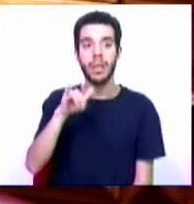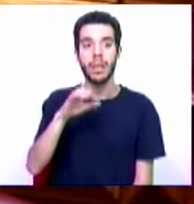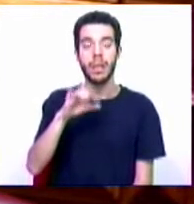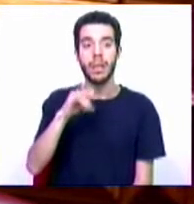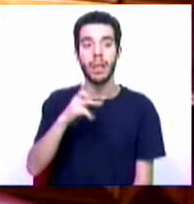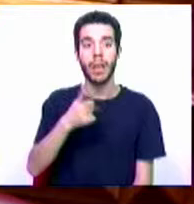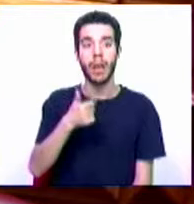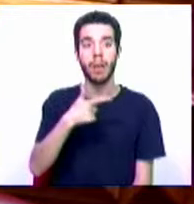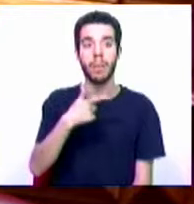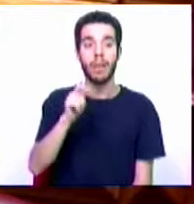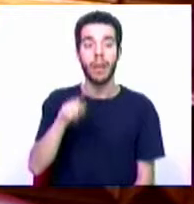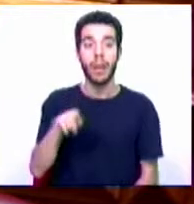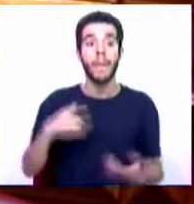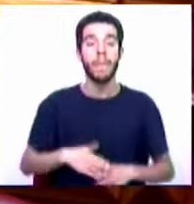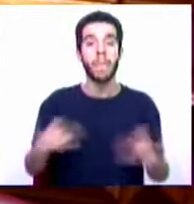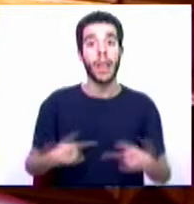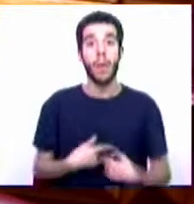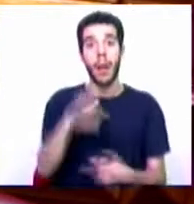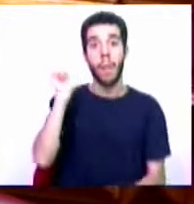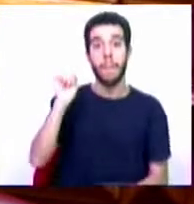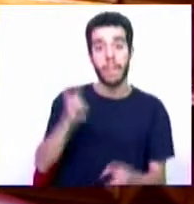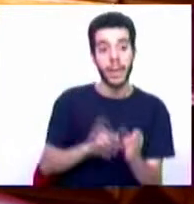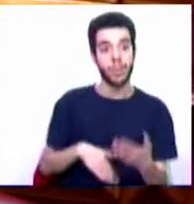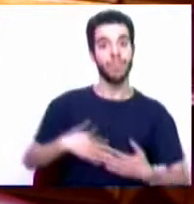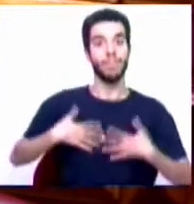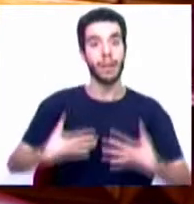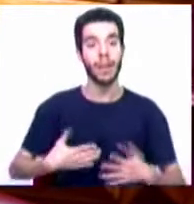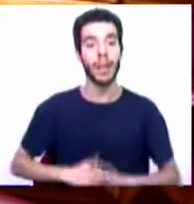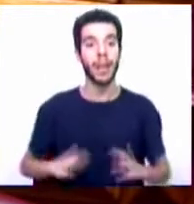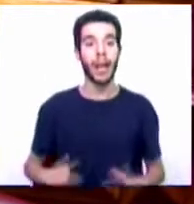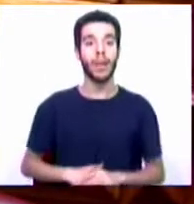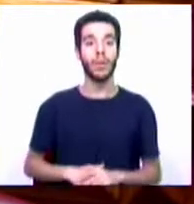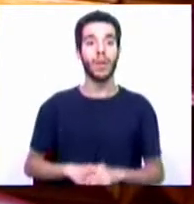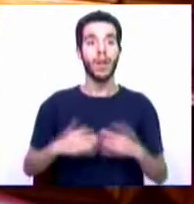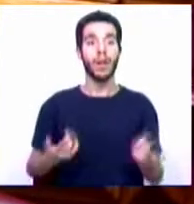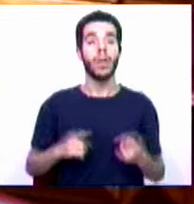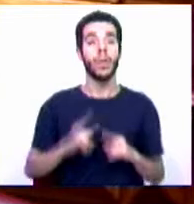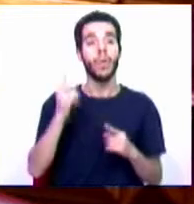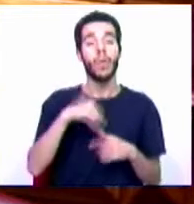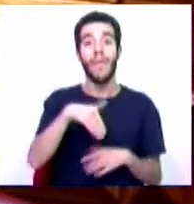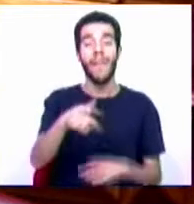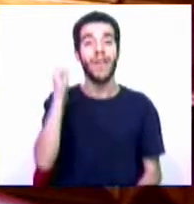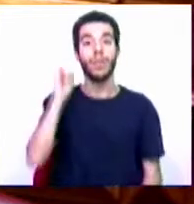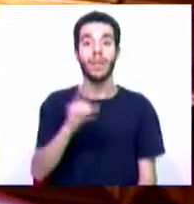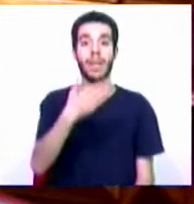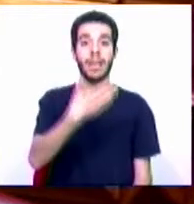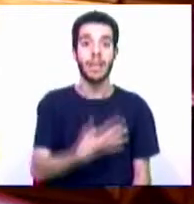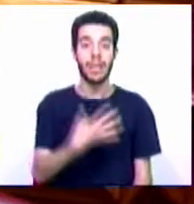Bernardes era, aliás, recandidato do Partido Socialista com apresentação pública da sua candidatura no próximo dia 5 de junho.